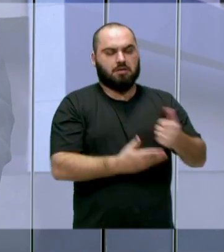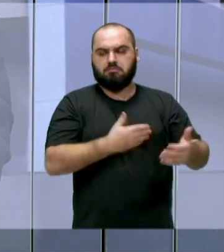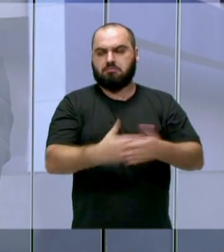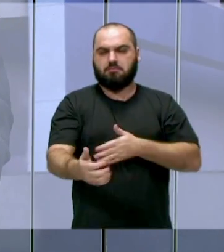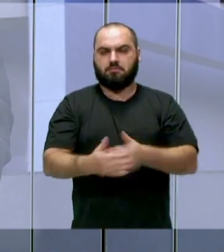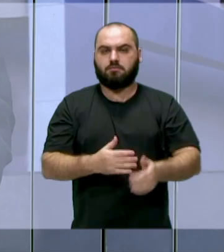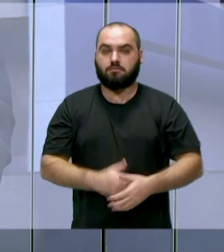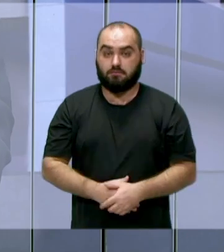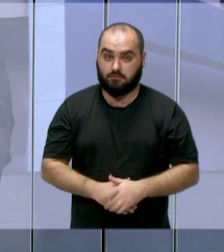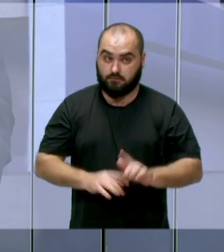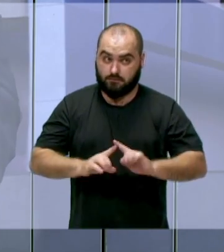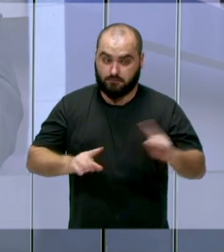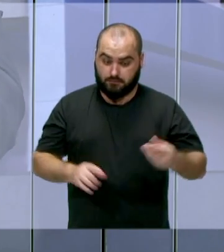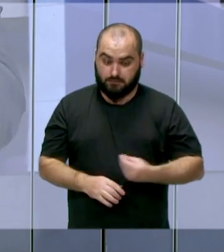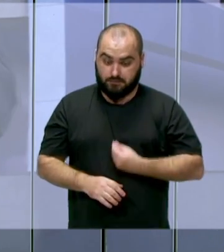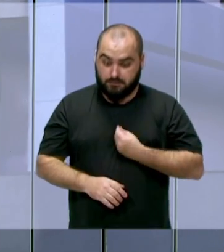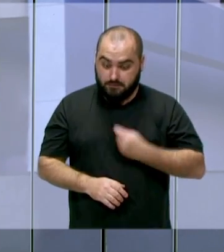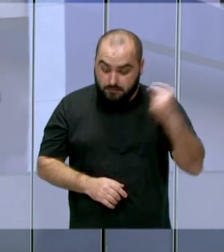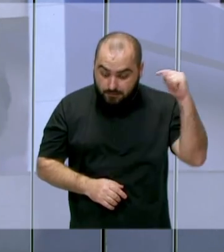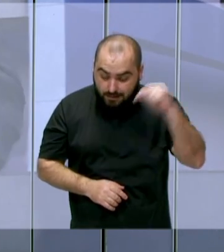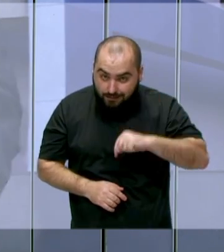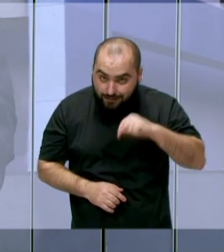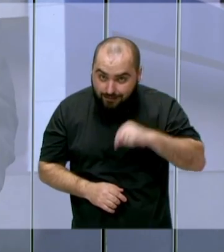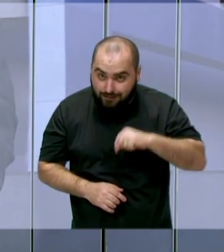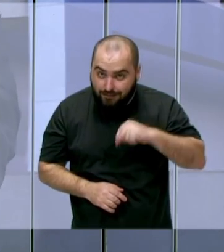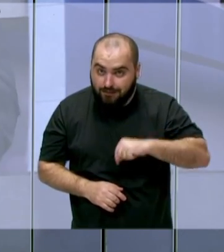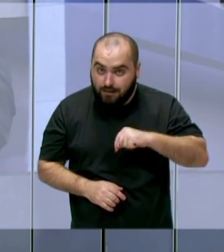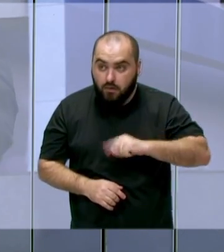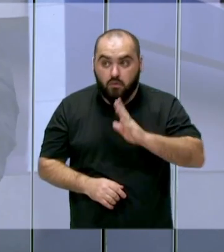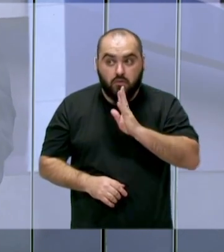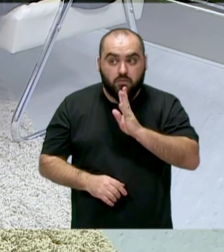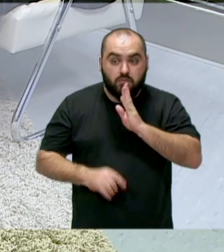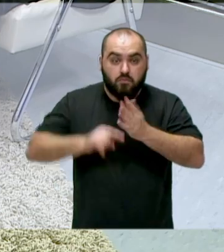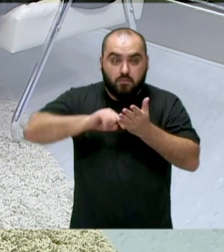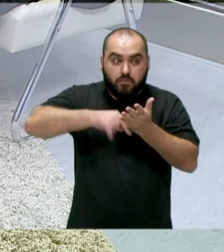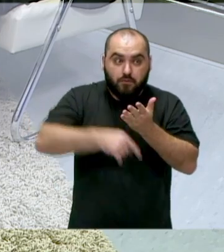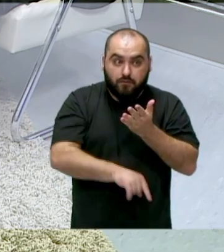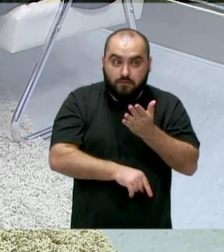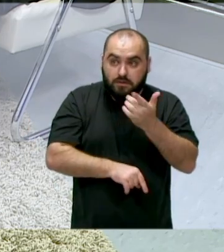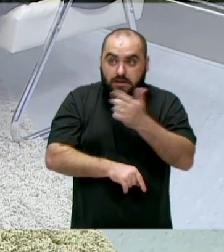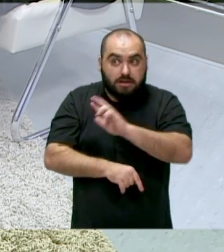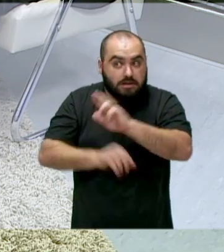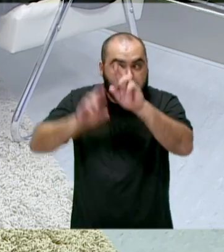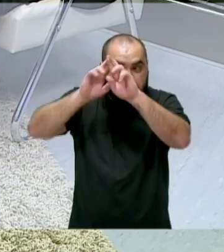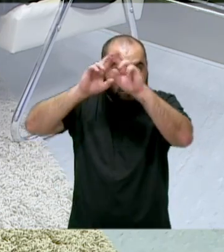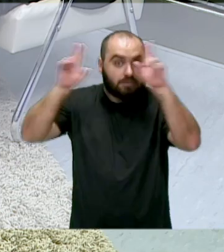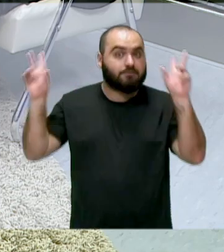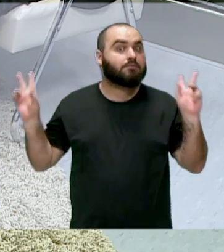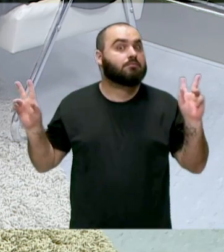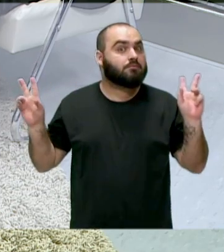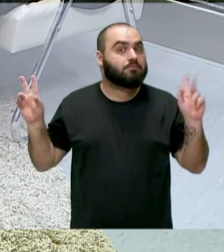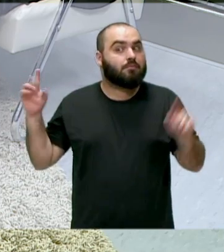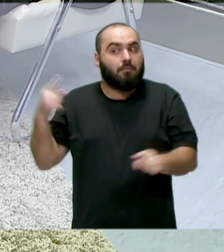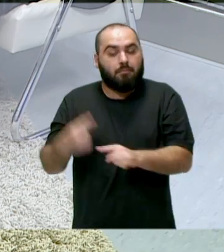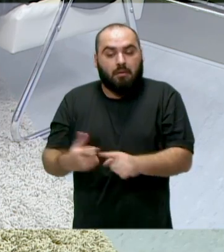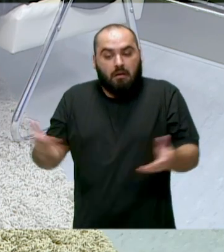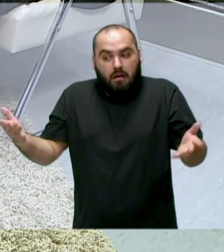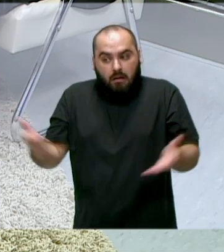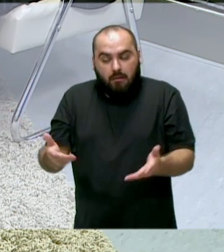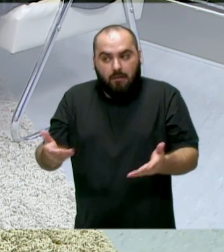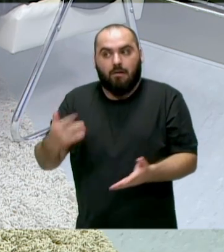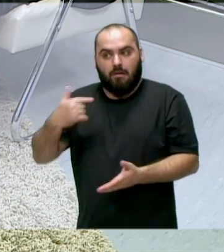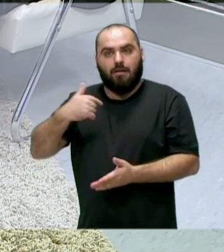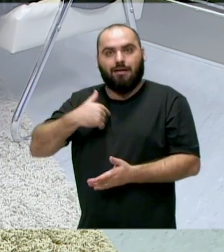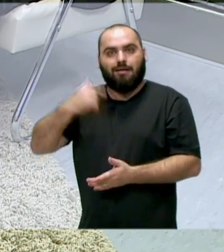Mas claro que estando aqui dentro, conhecendo os bastidores, vamos colocar assim, é uma outra ótica, porque agora a gente faz parte desse processo. A gente consegue